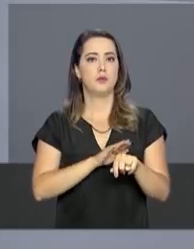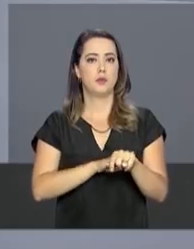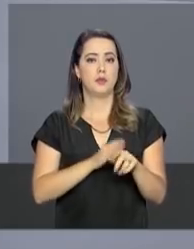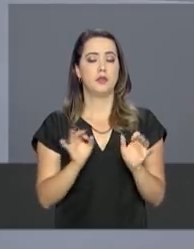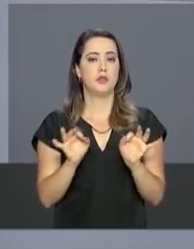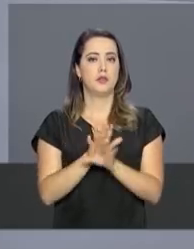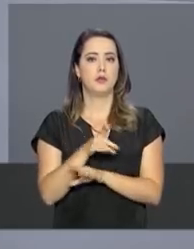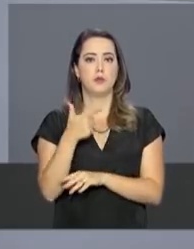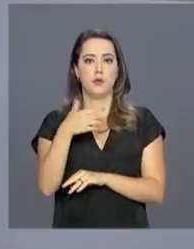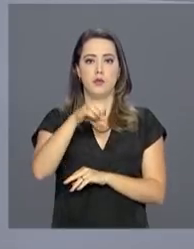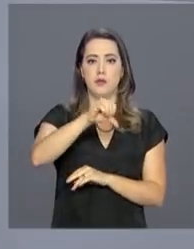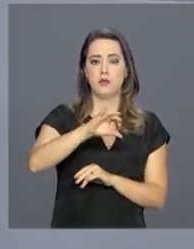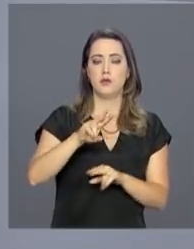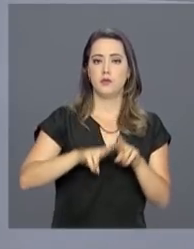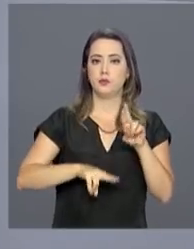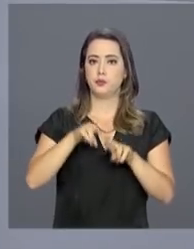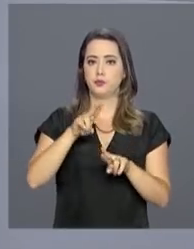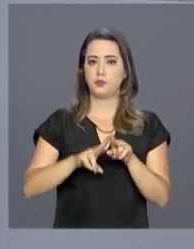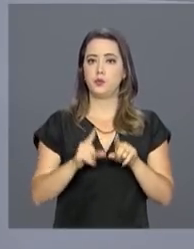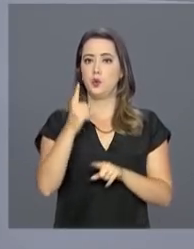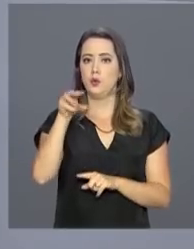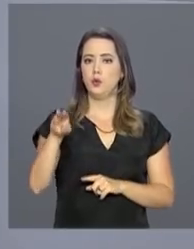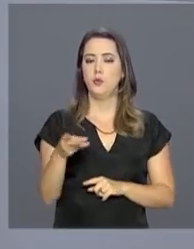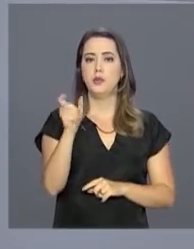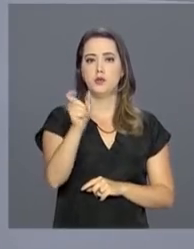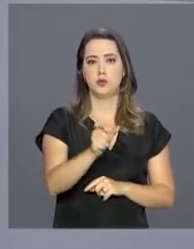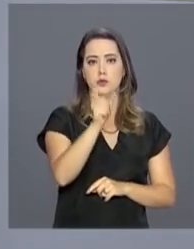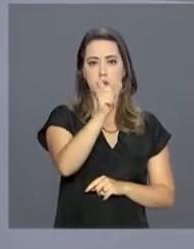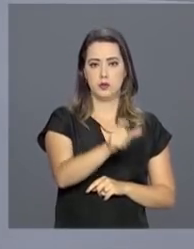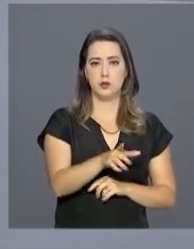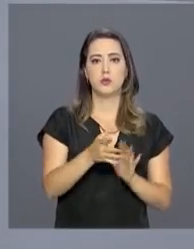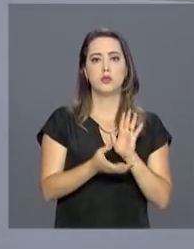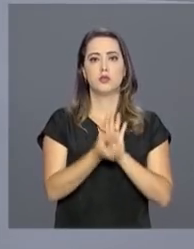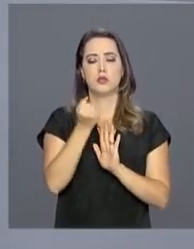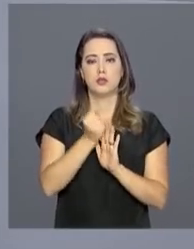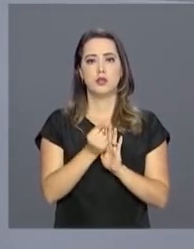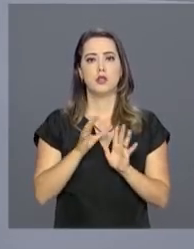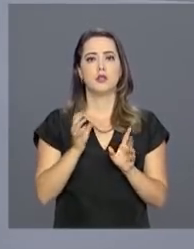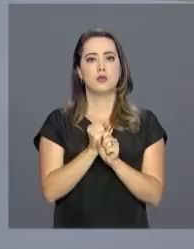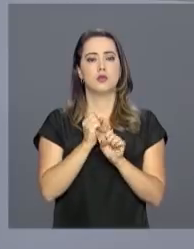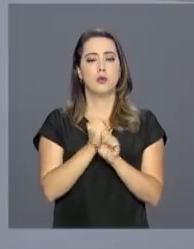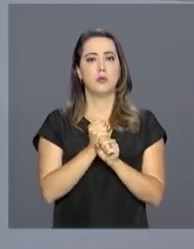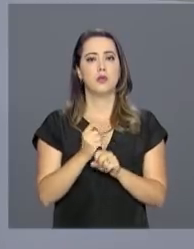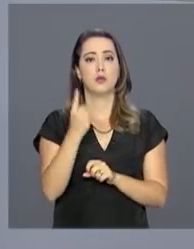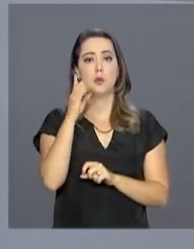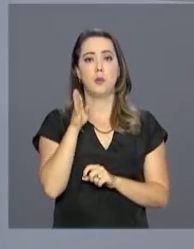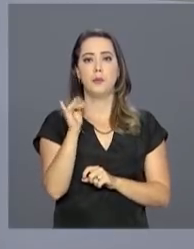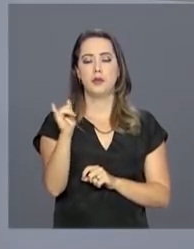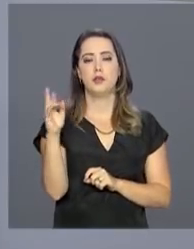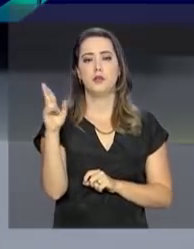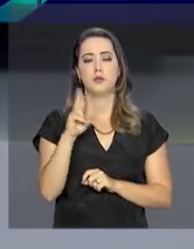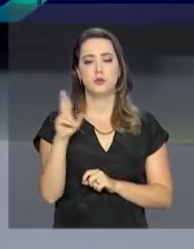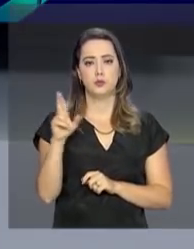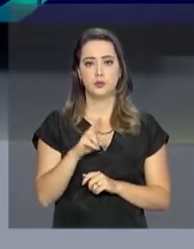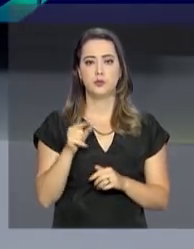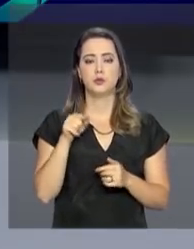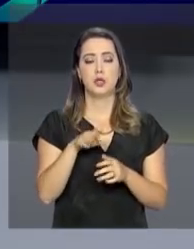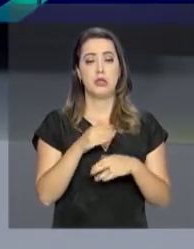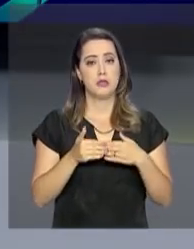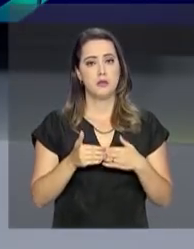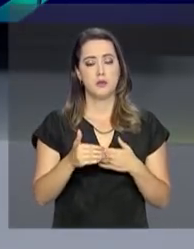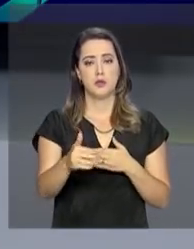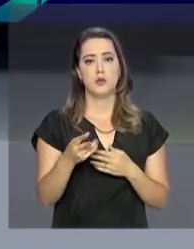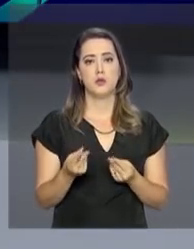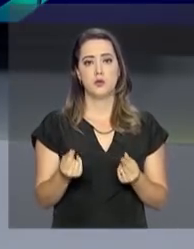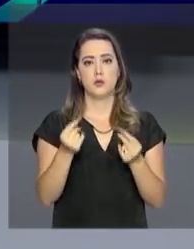em 29 de junho, 1 milhão e 100 mil pessoas fizeram o saque, somando 1 bilhão e meio de reais. Nessa etapa,